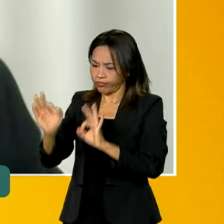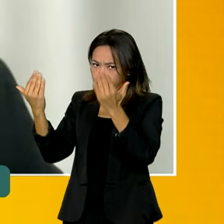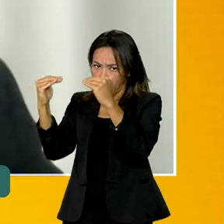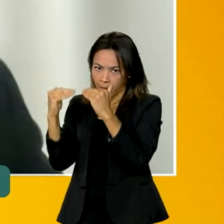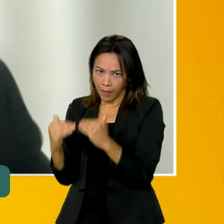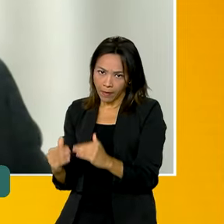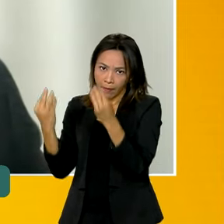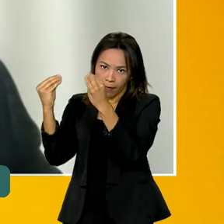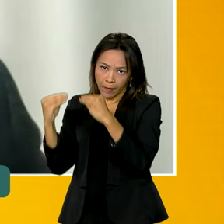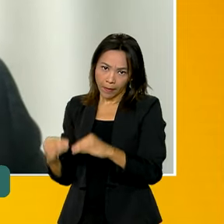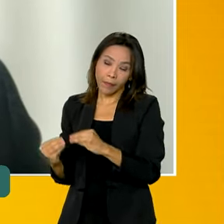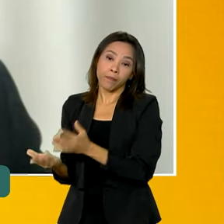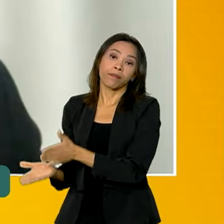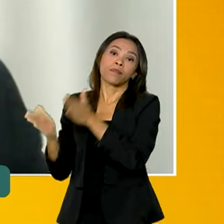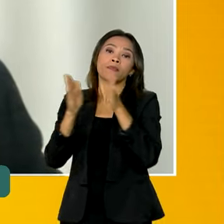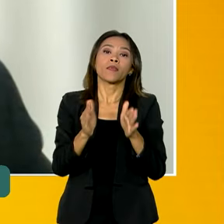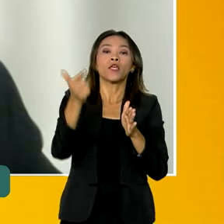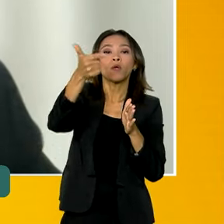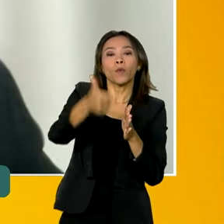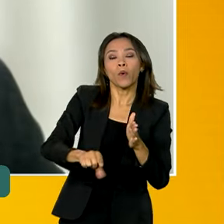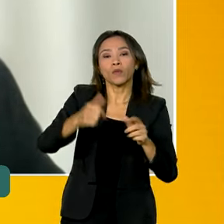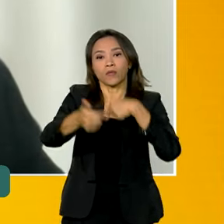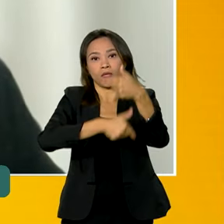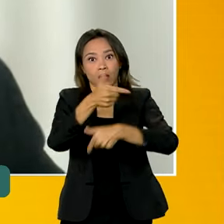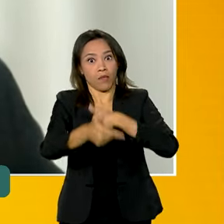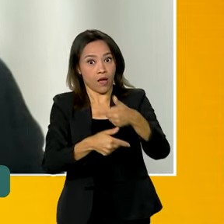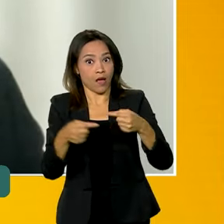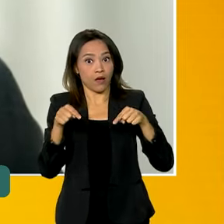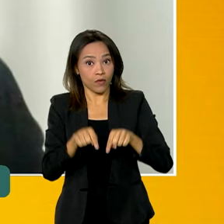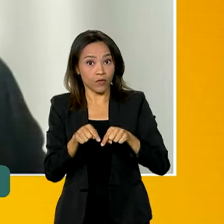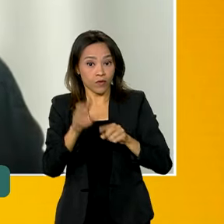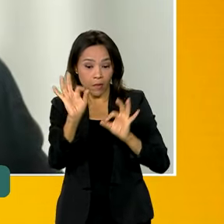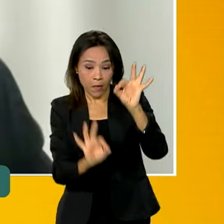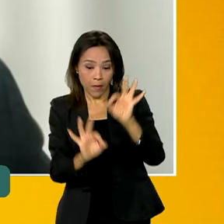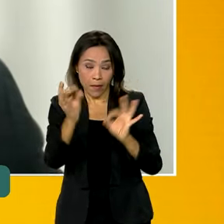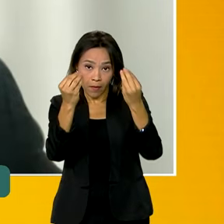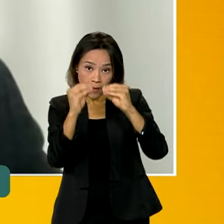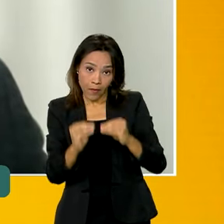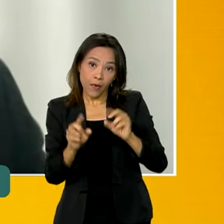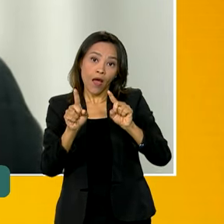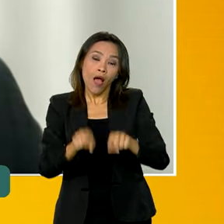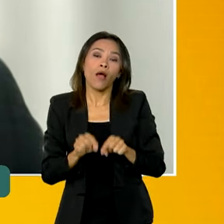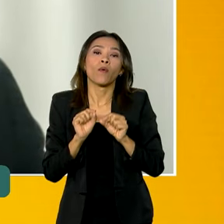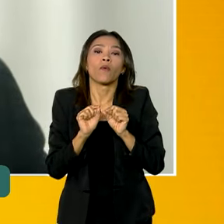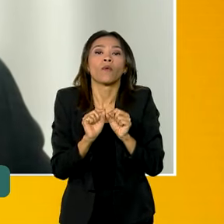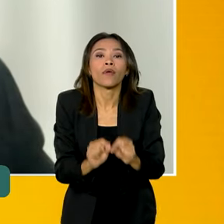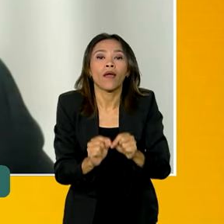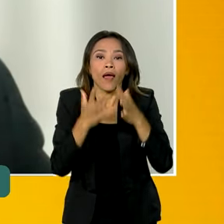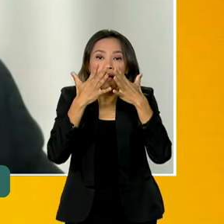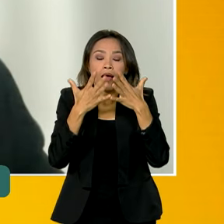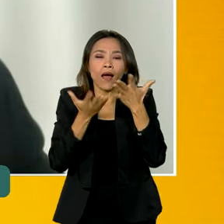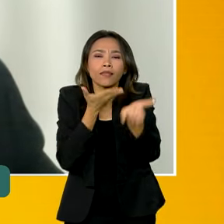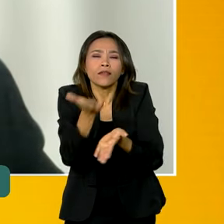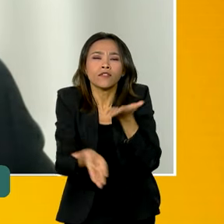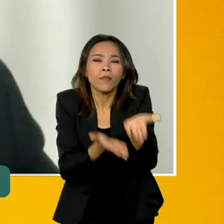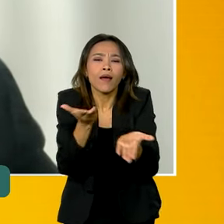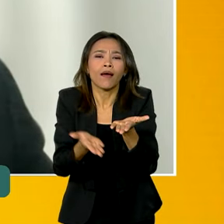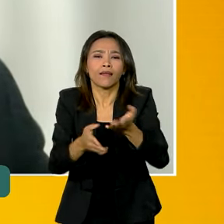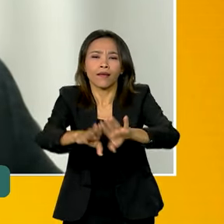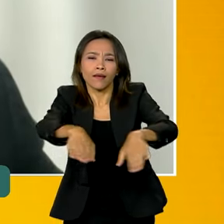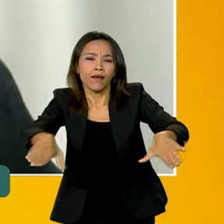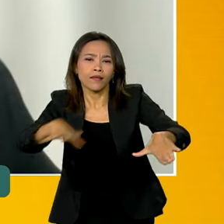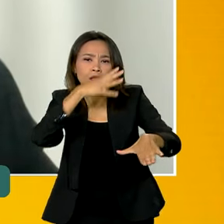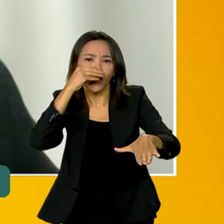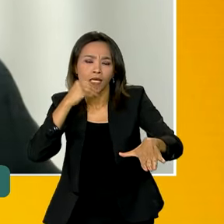trabalho que está sendo desenvolvido no âmbito da Conaete é o desenvolvimento do fluxo nacional de atendimento de crianças e adolescentes